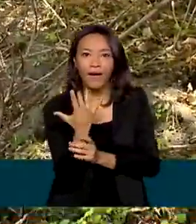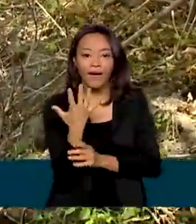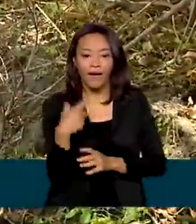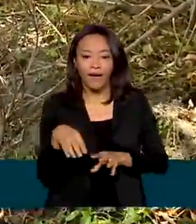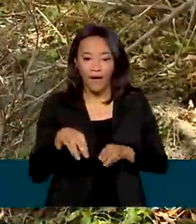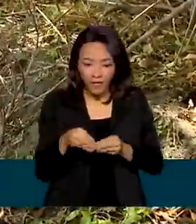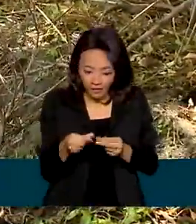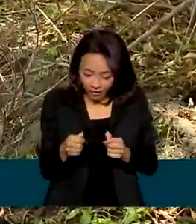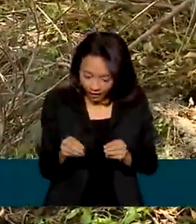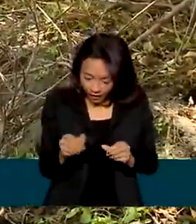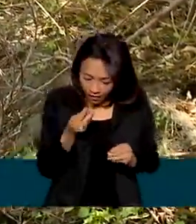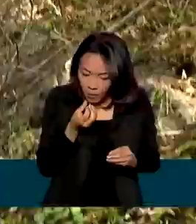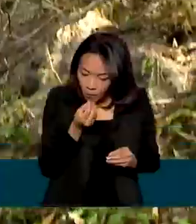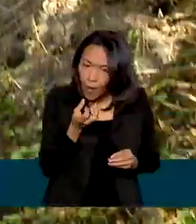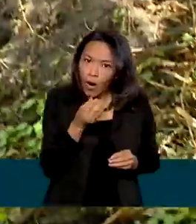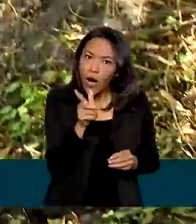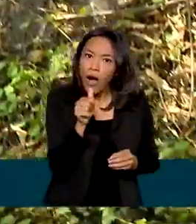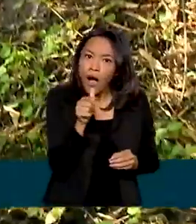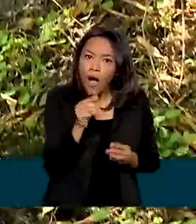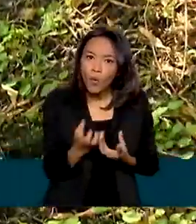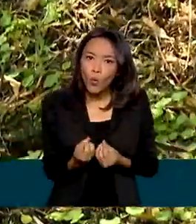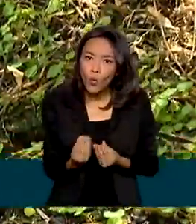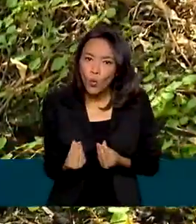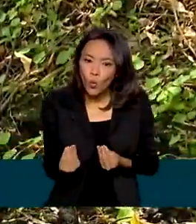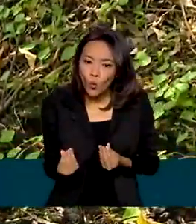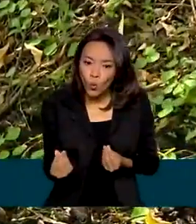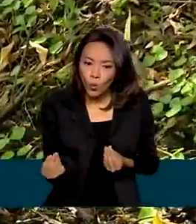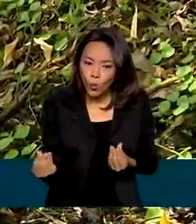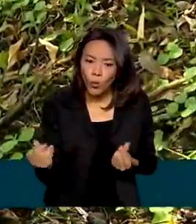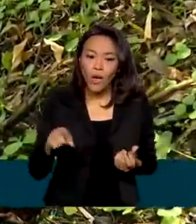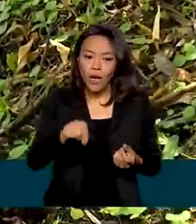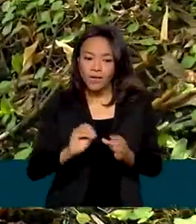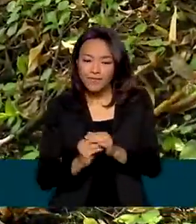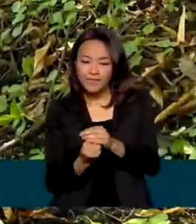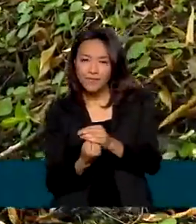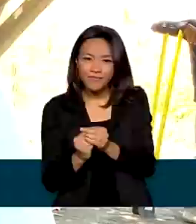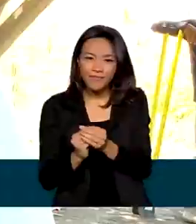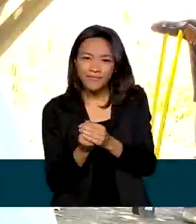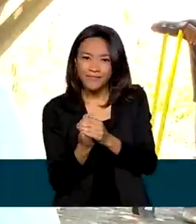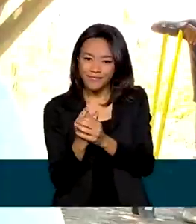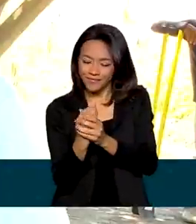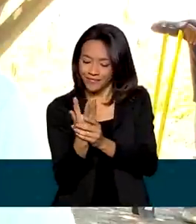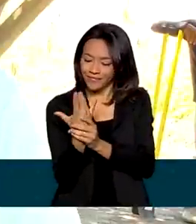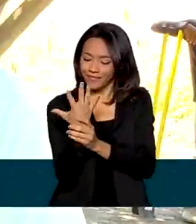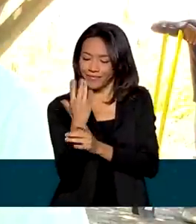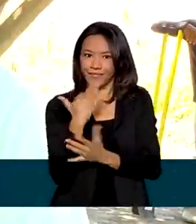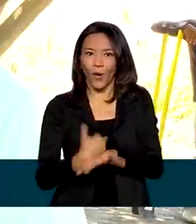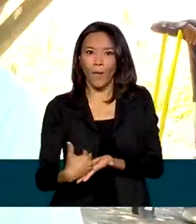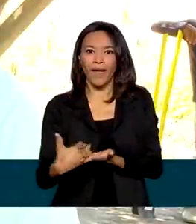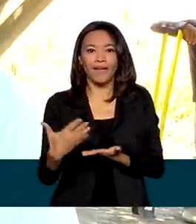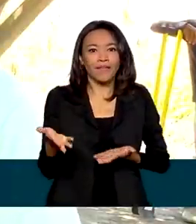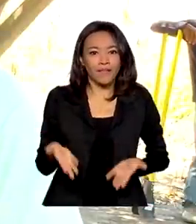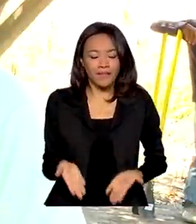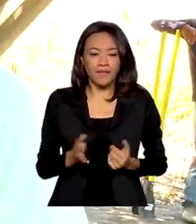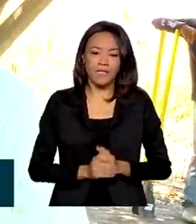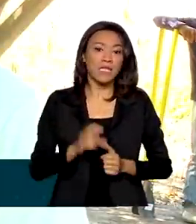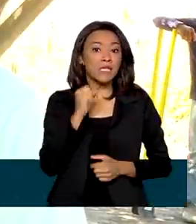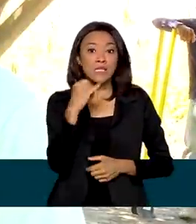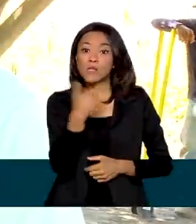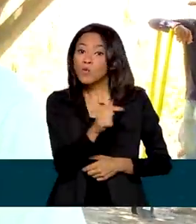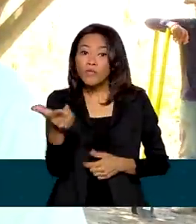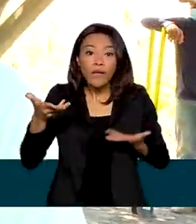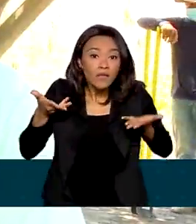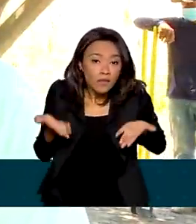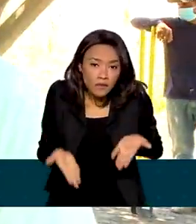aqui, já está bem úmida e as primeiras plantas aquáticas começam a brotar. Sem essa vegetação, sem essa cobertura